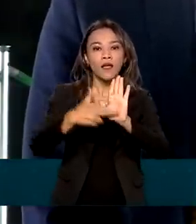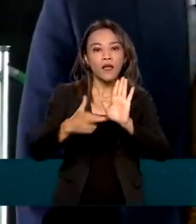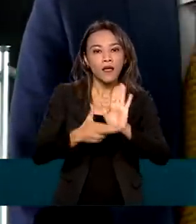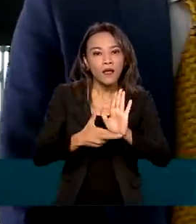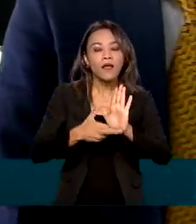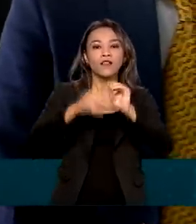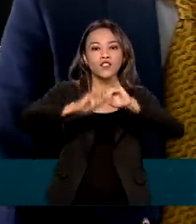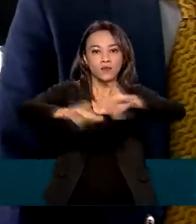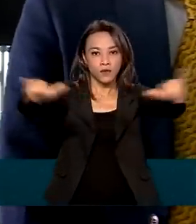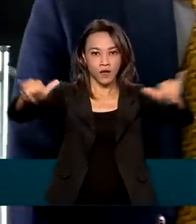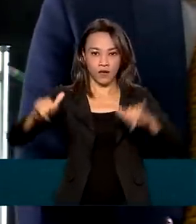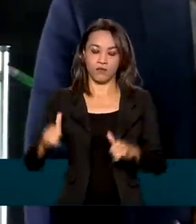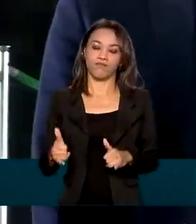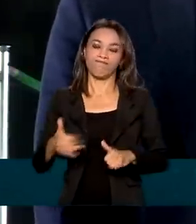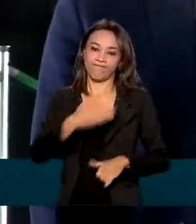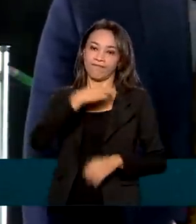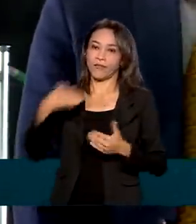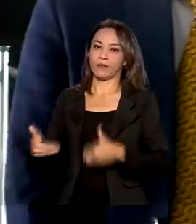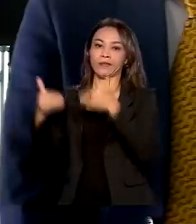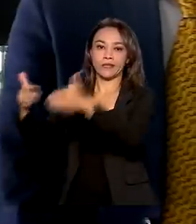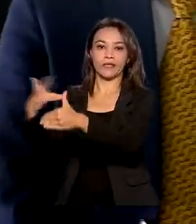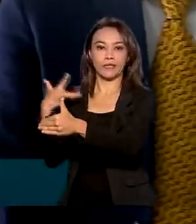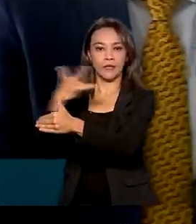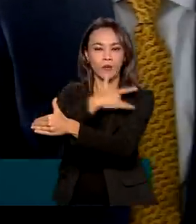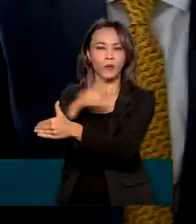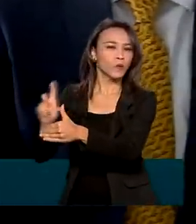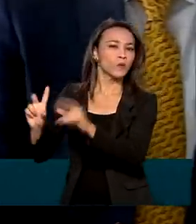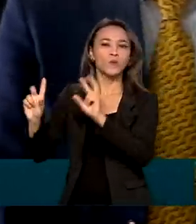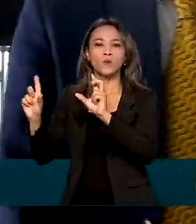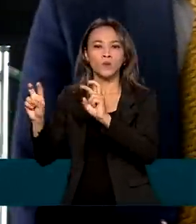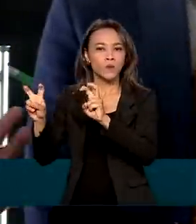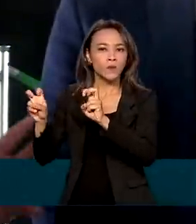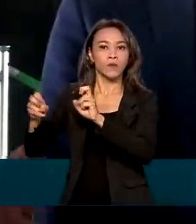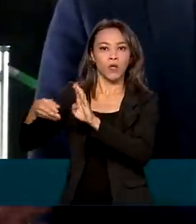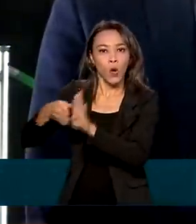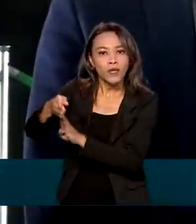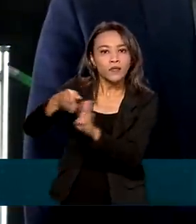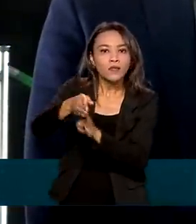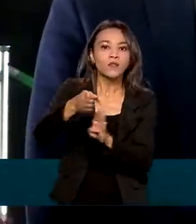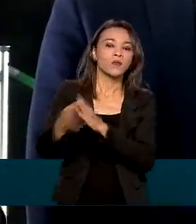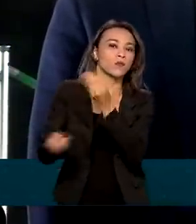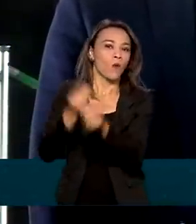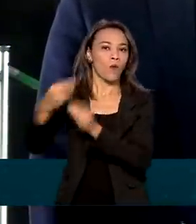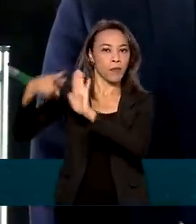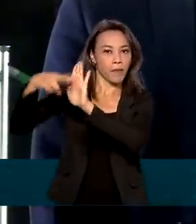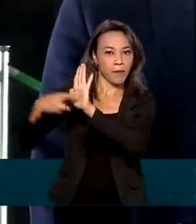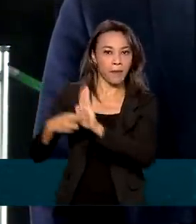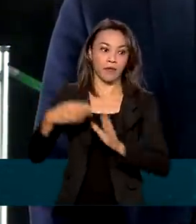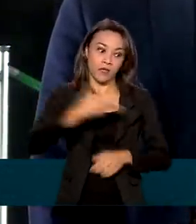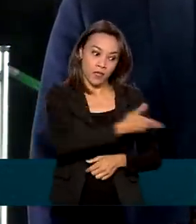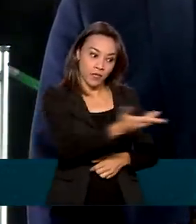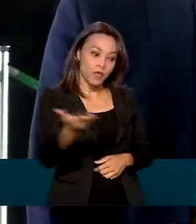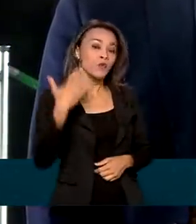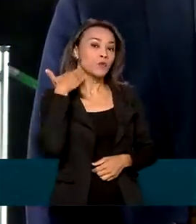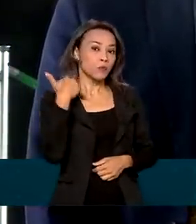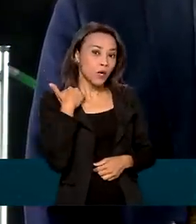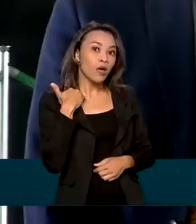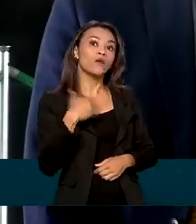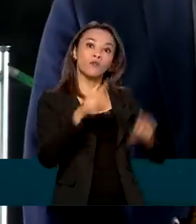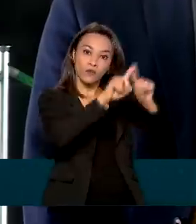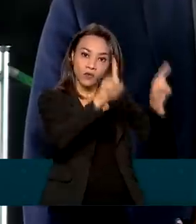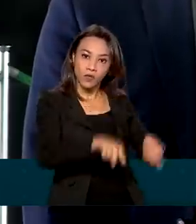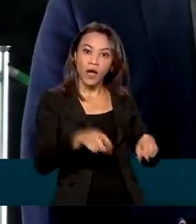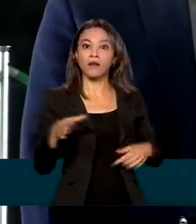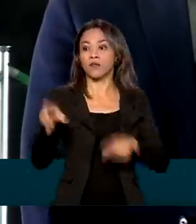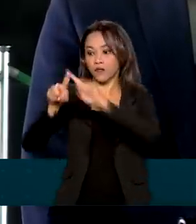Ministério da Saúde com todas as orientações. E os servidores dos bancos e dos Correios receberão